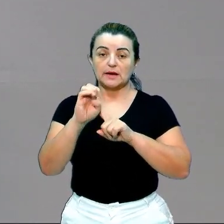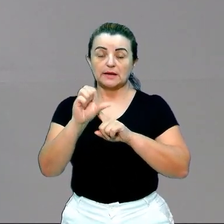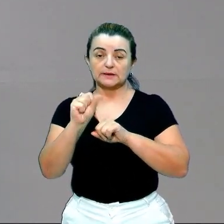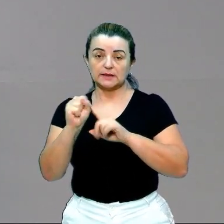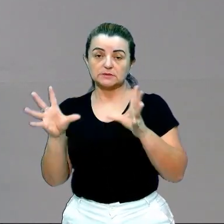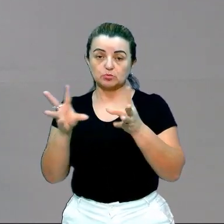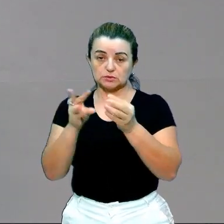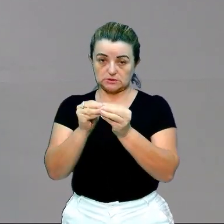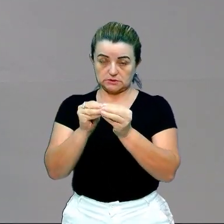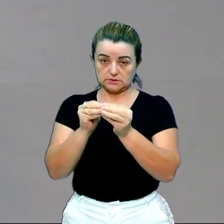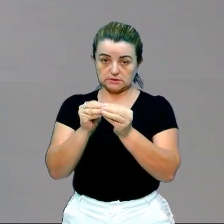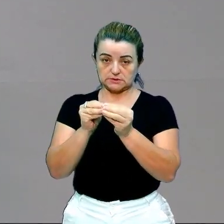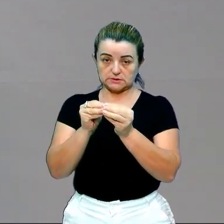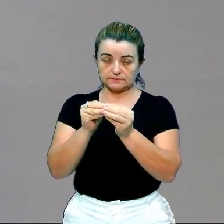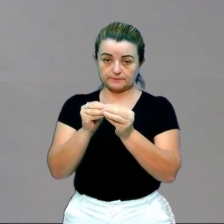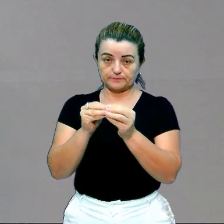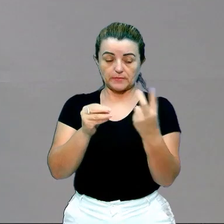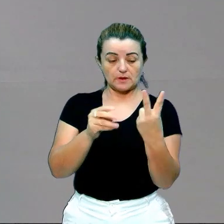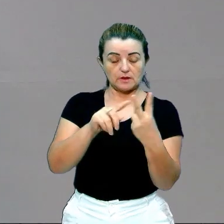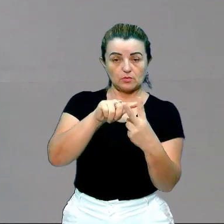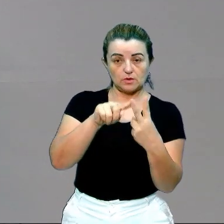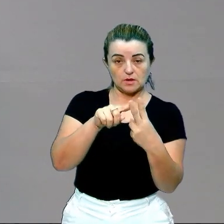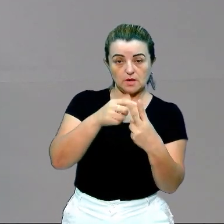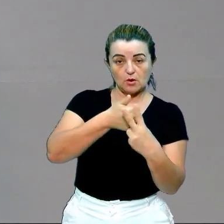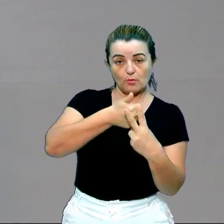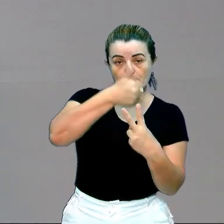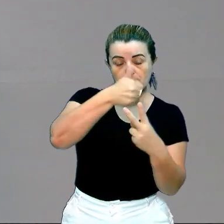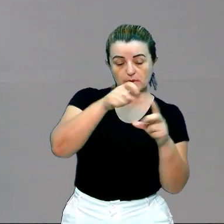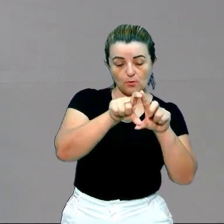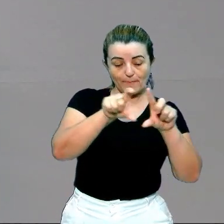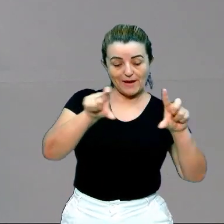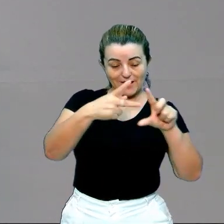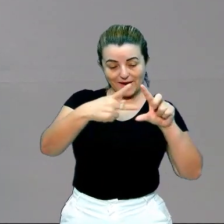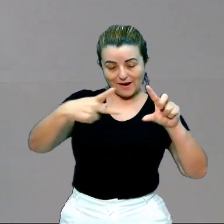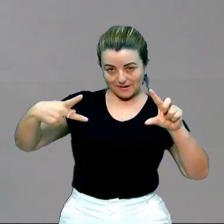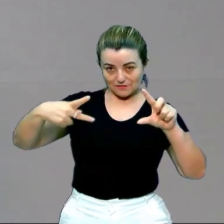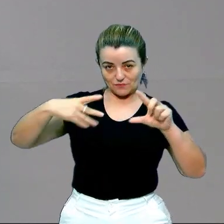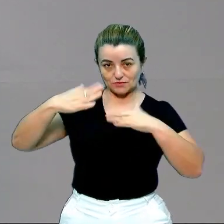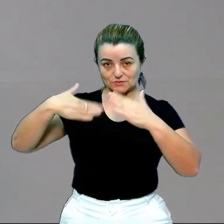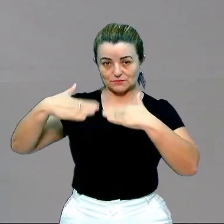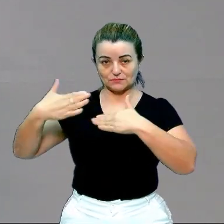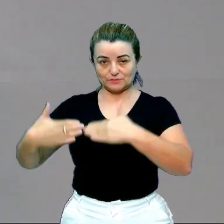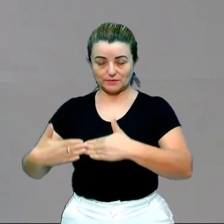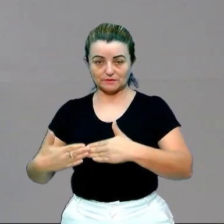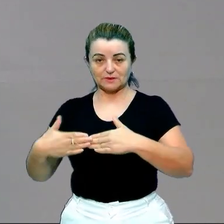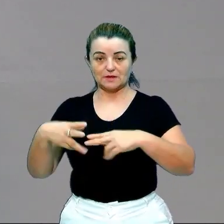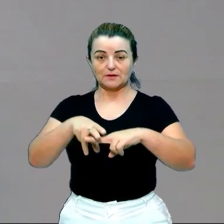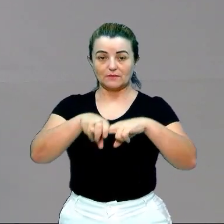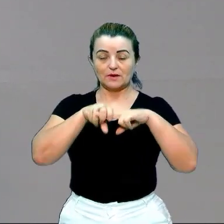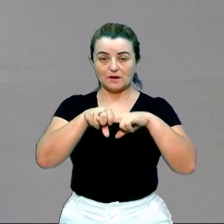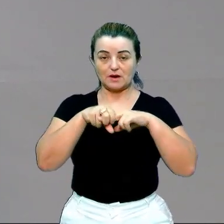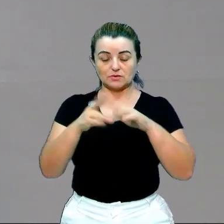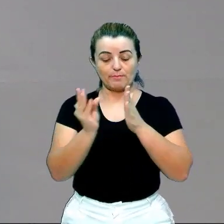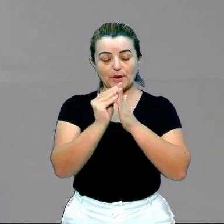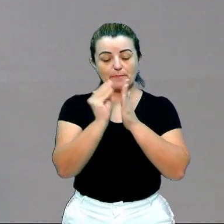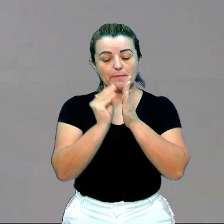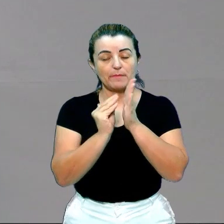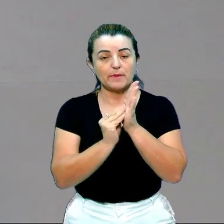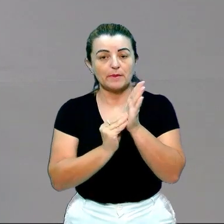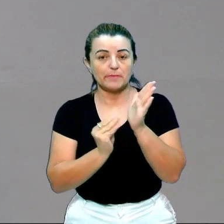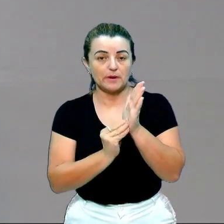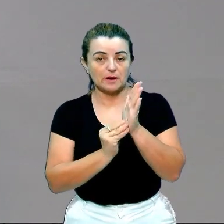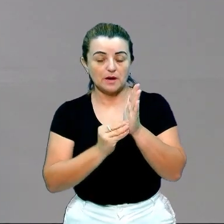e consequência é quando o primeiro parágrafo de desenvolvimento fala sobre causa de um problema e o segundo parágrafo do